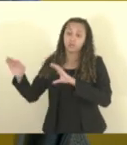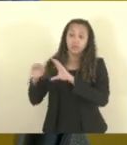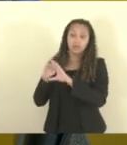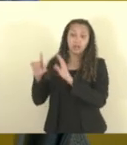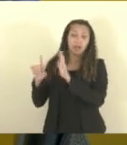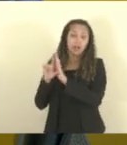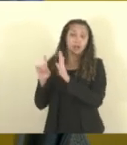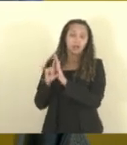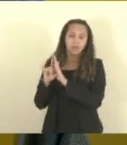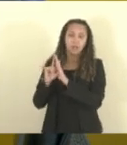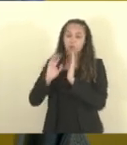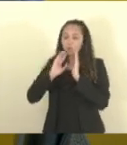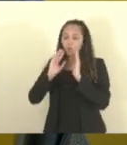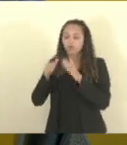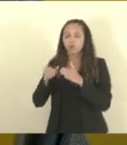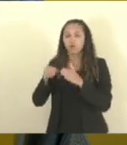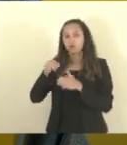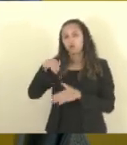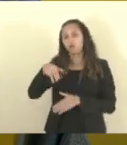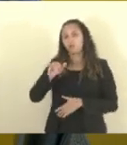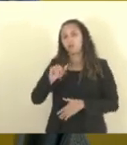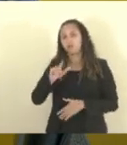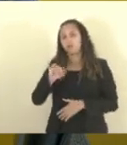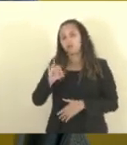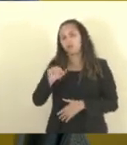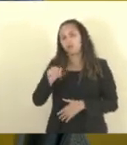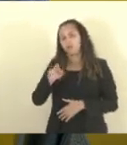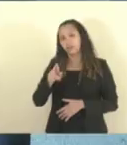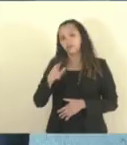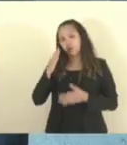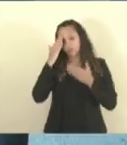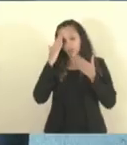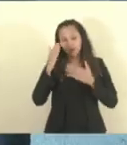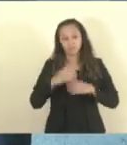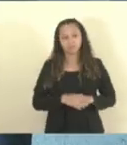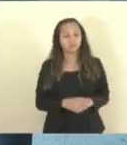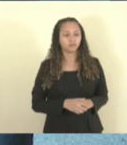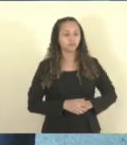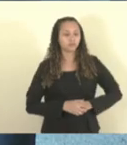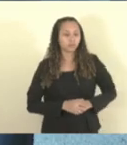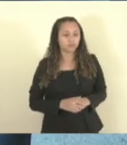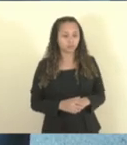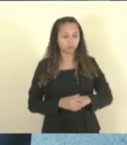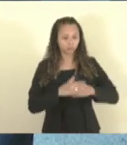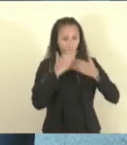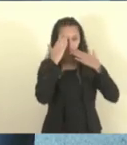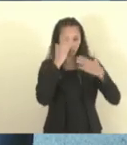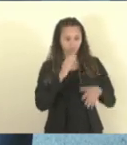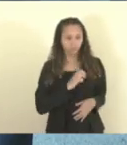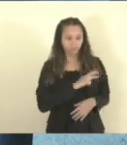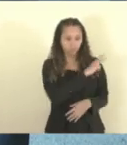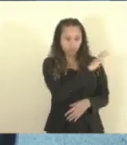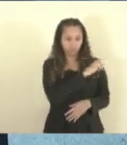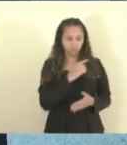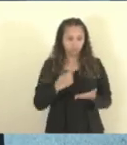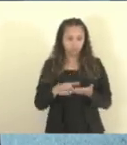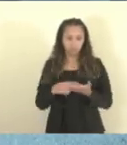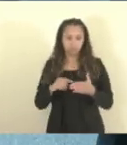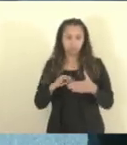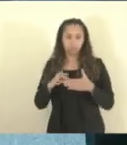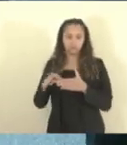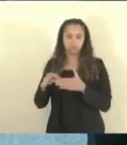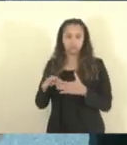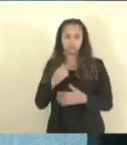legislação aqui para a Assembleia Legislativa. Muito obrigado. Obrigado, deputado Coronel Wellington. Fica aí o nosso compromisso da liderança do governo também,